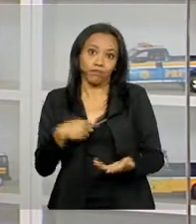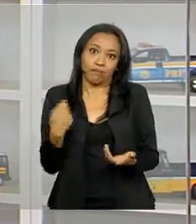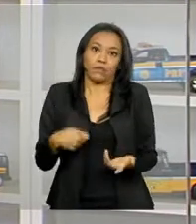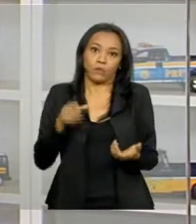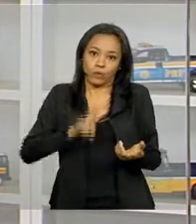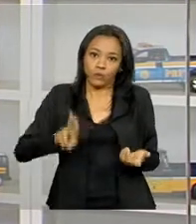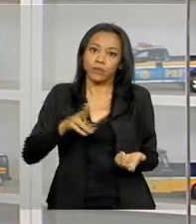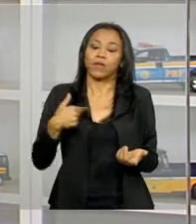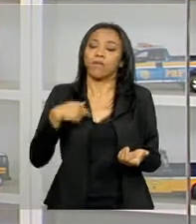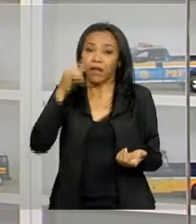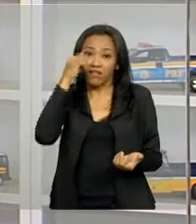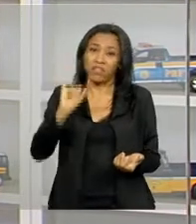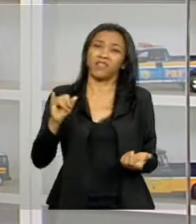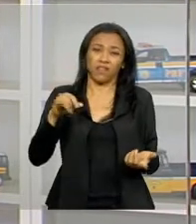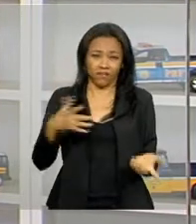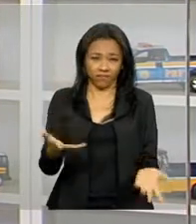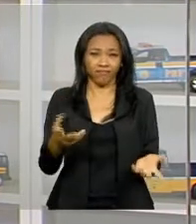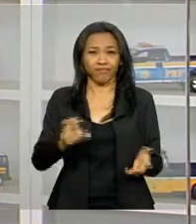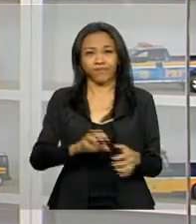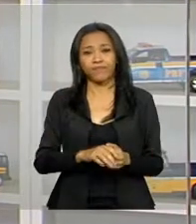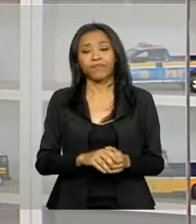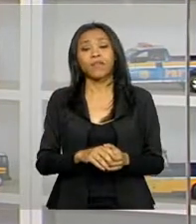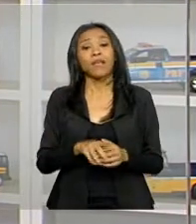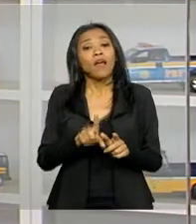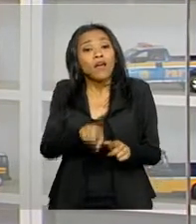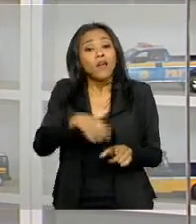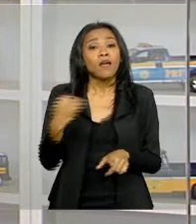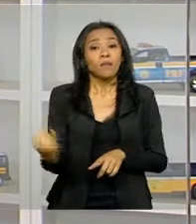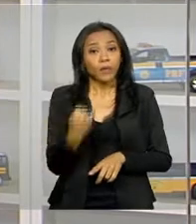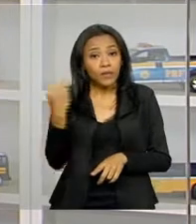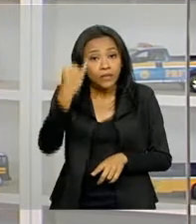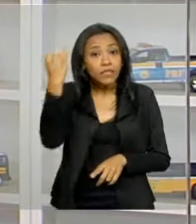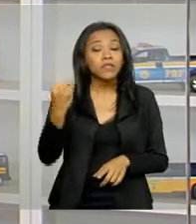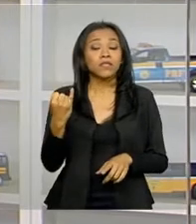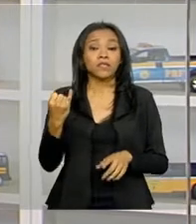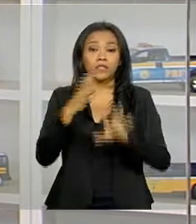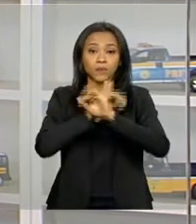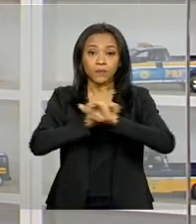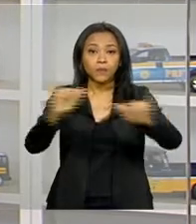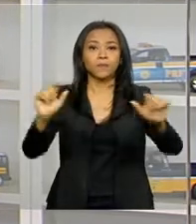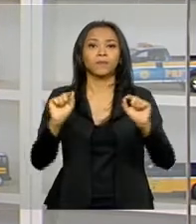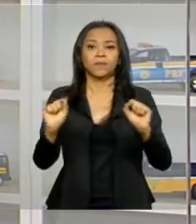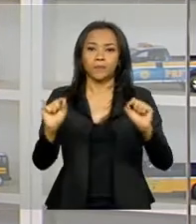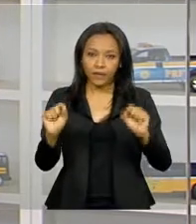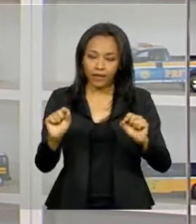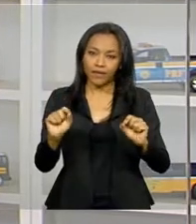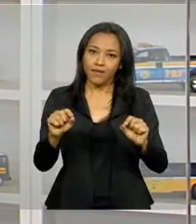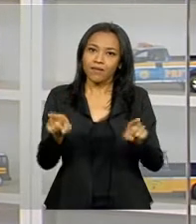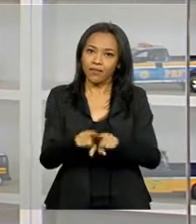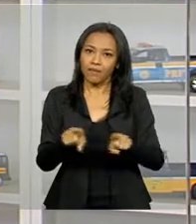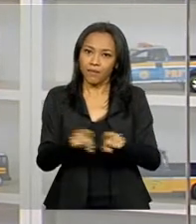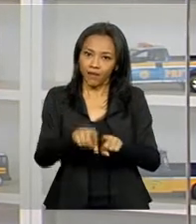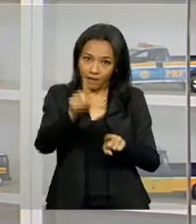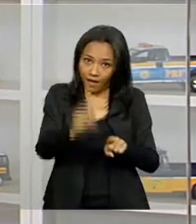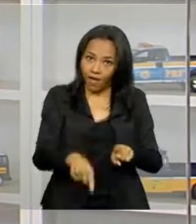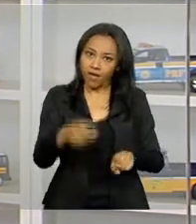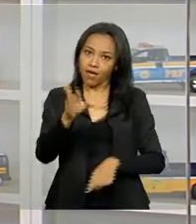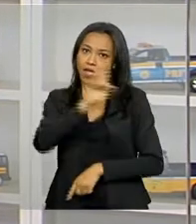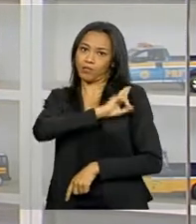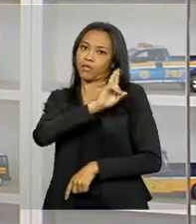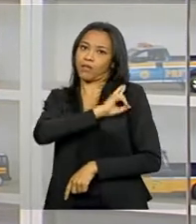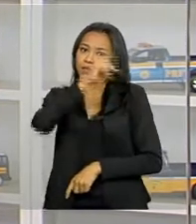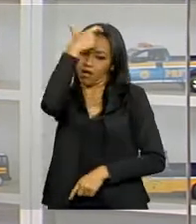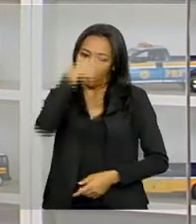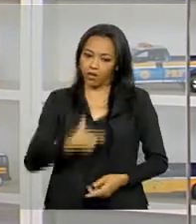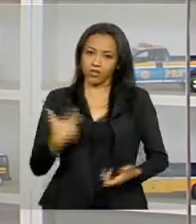com que esse acidente se torne mais grave. E é muito importante também frisar que a segurança viária também é responsabilidade do condutor, não é